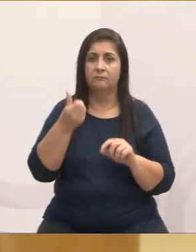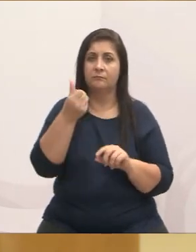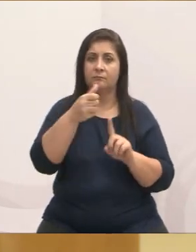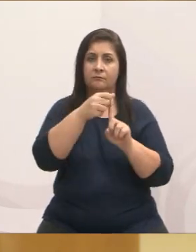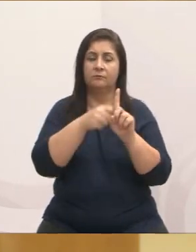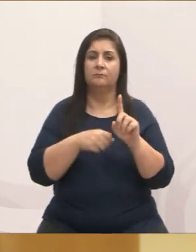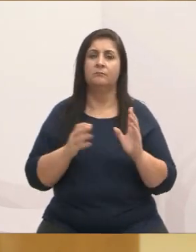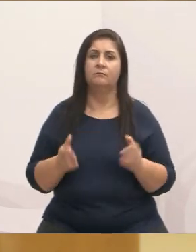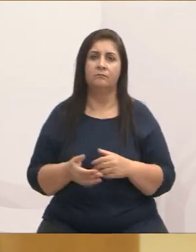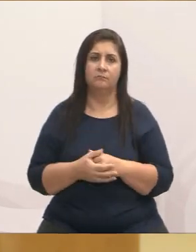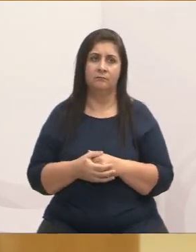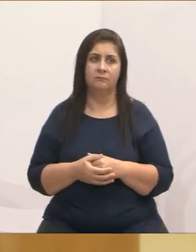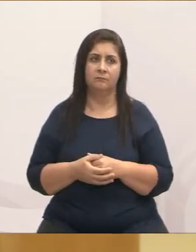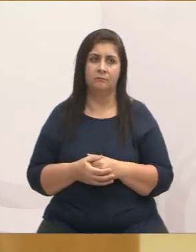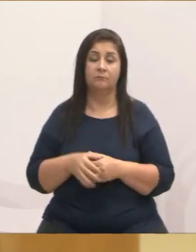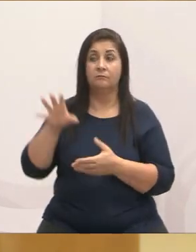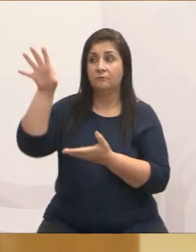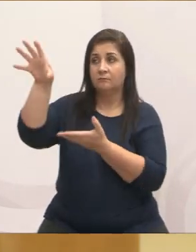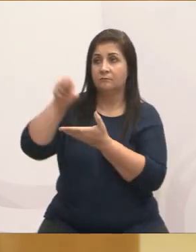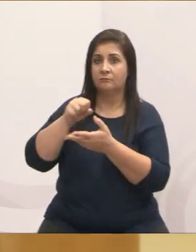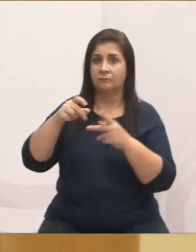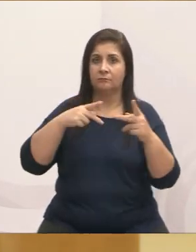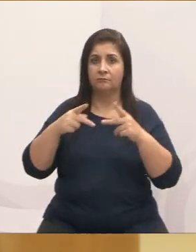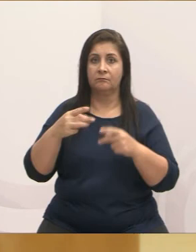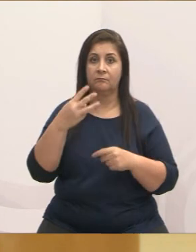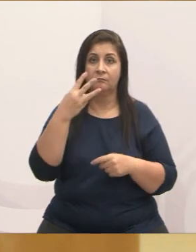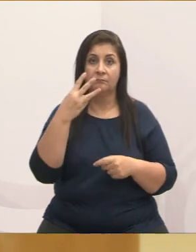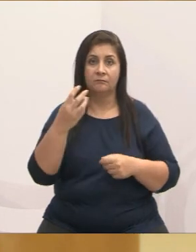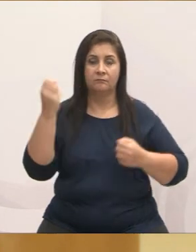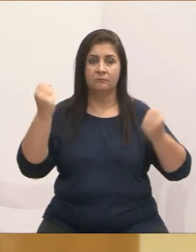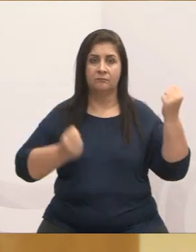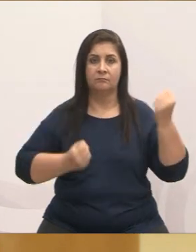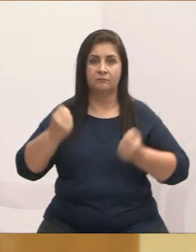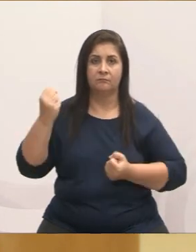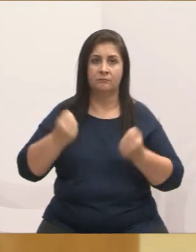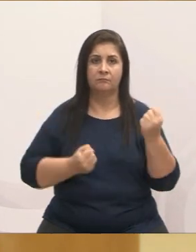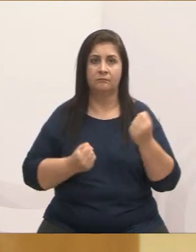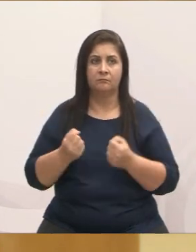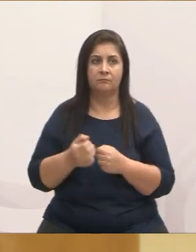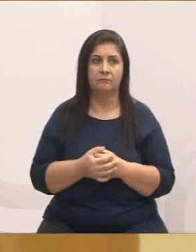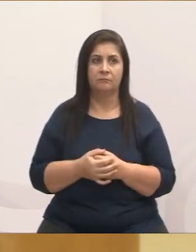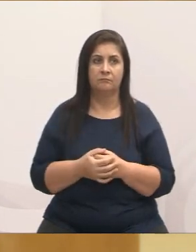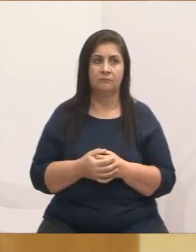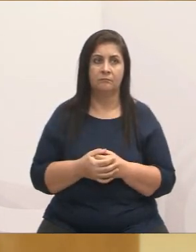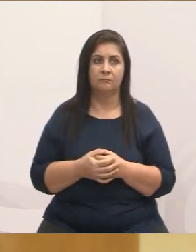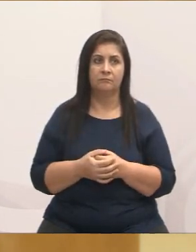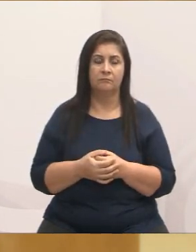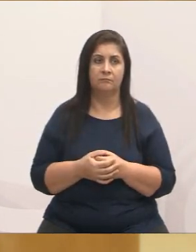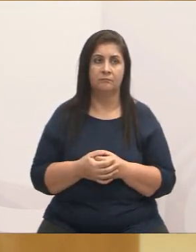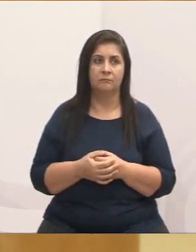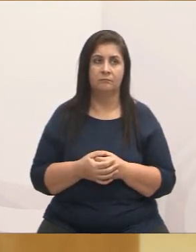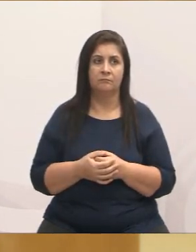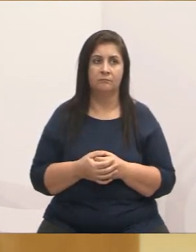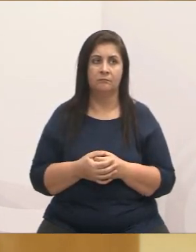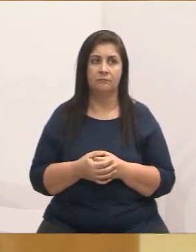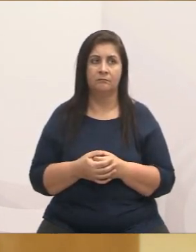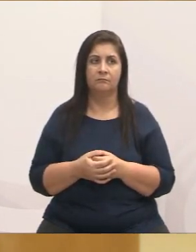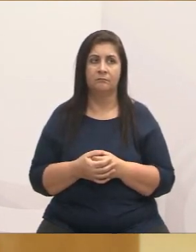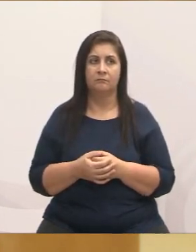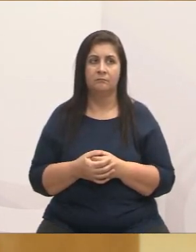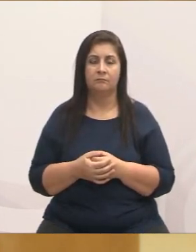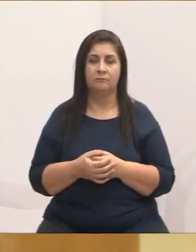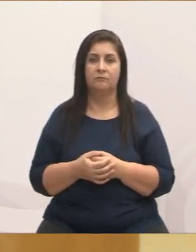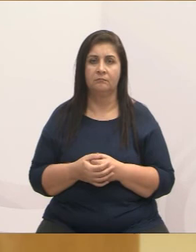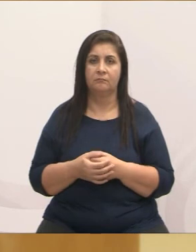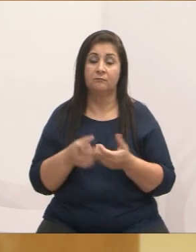José buscar tampinha, que eu tenho que ir com três carros lá para buscar tampinha. Preciso até combinar, Sandra, lembra de marcar isso,